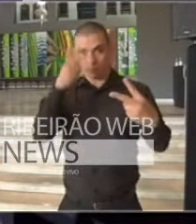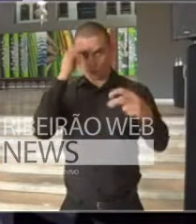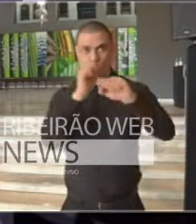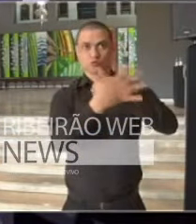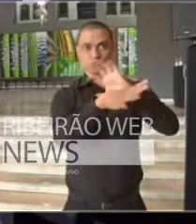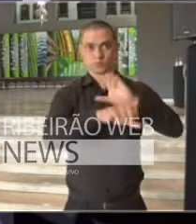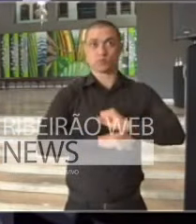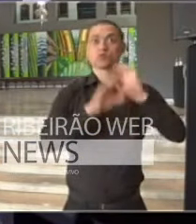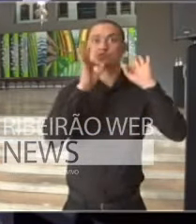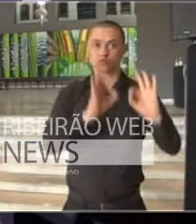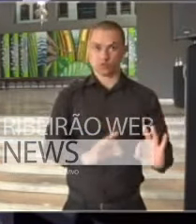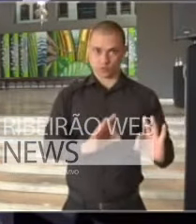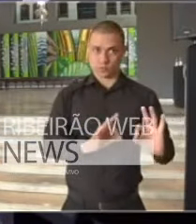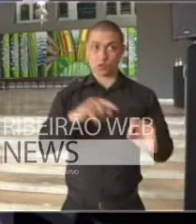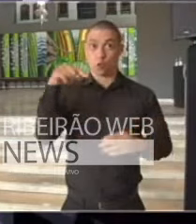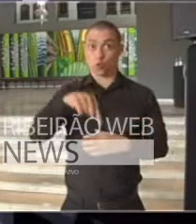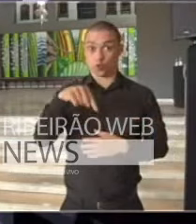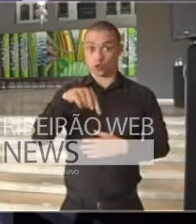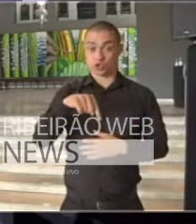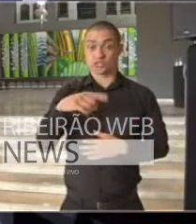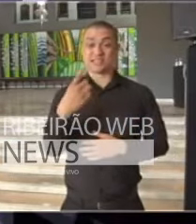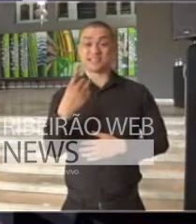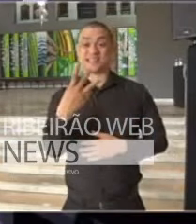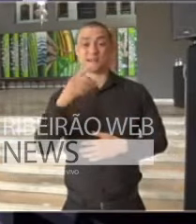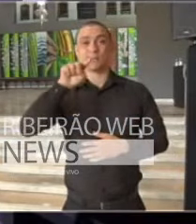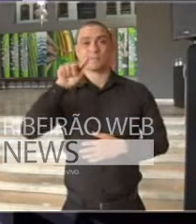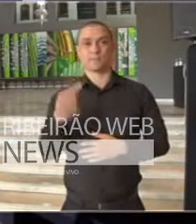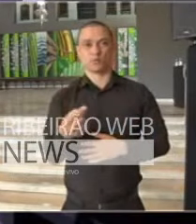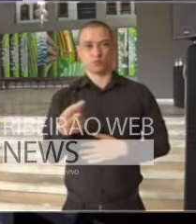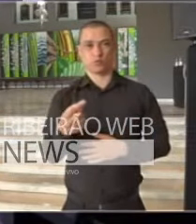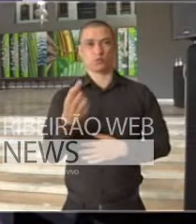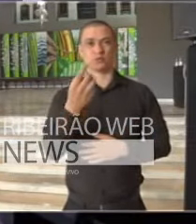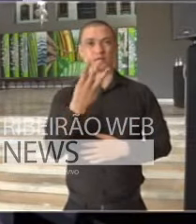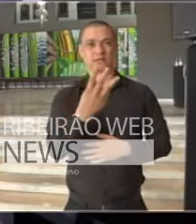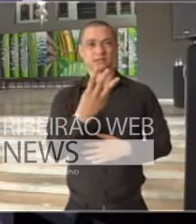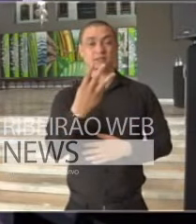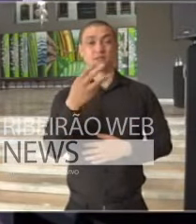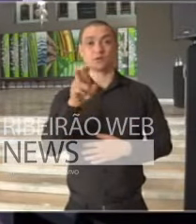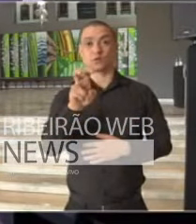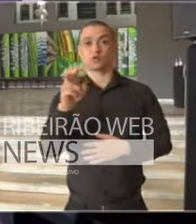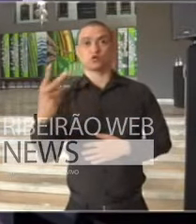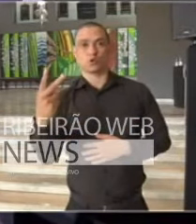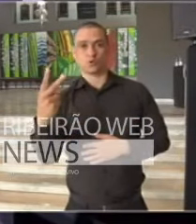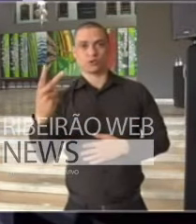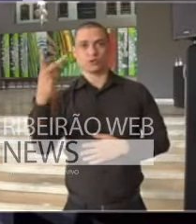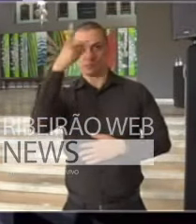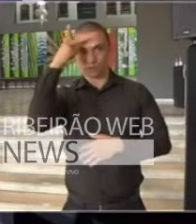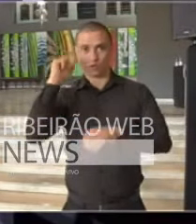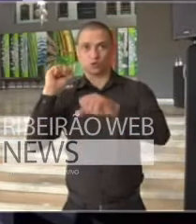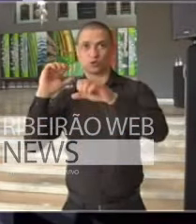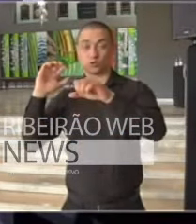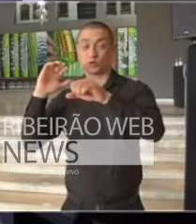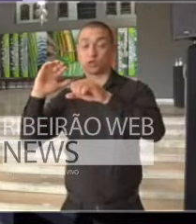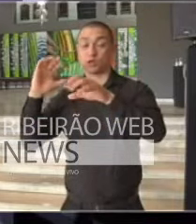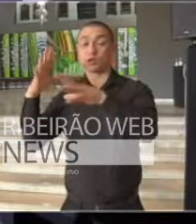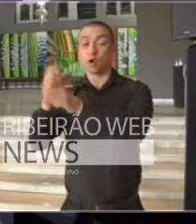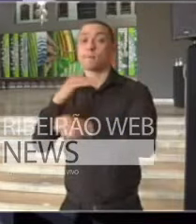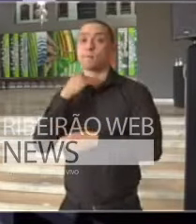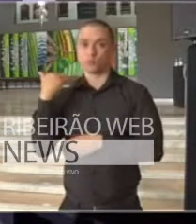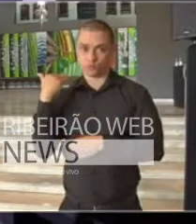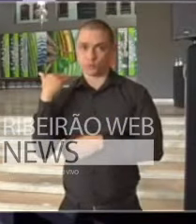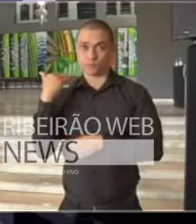confirmados para hoje, 13.352 óbitos. Um